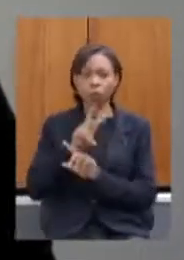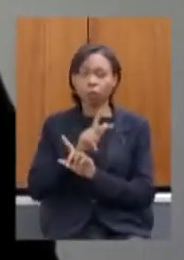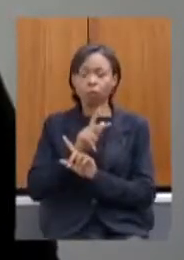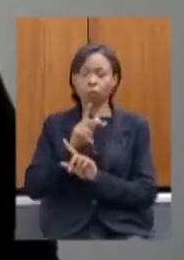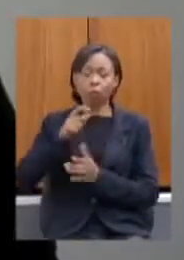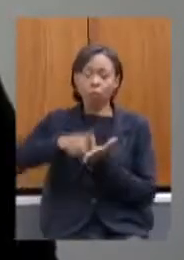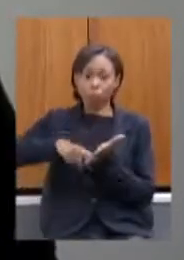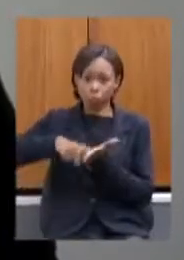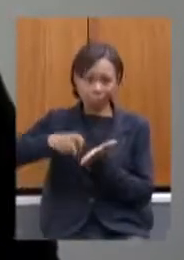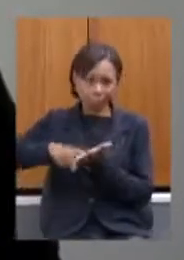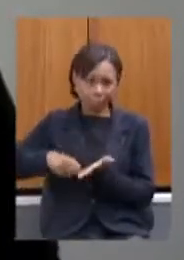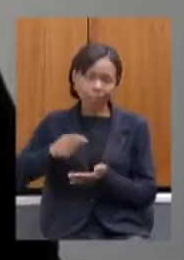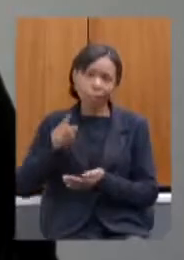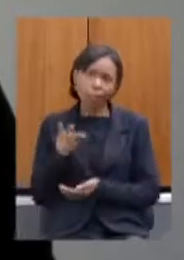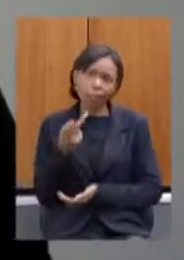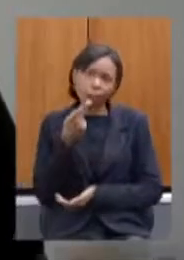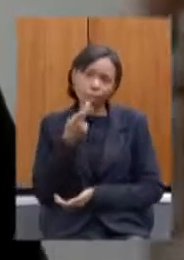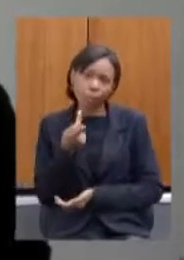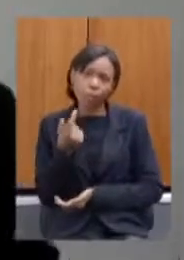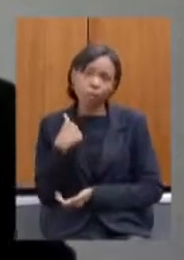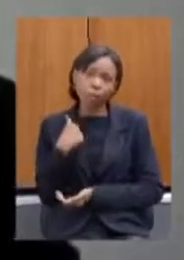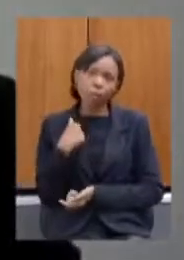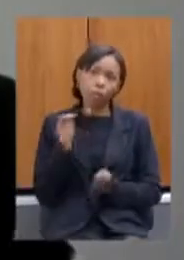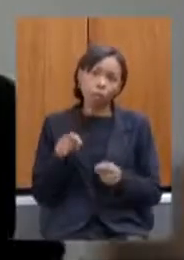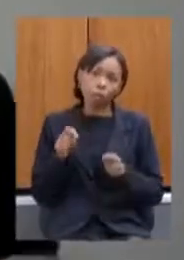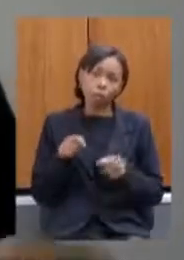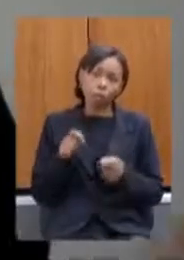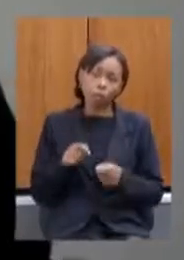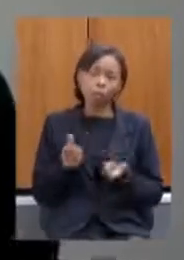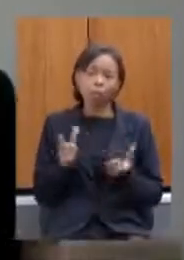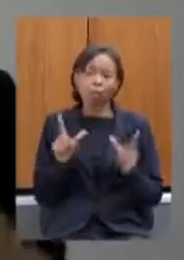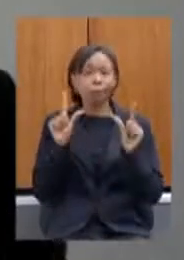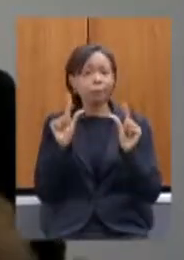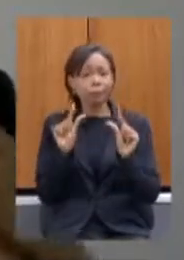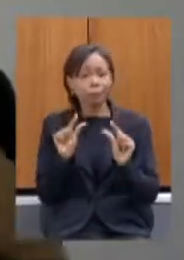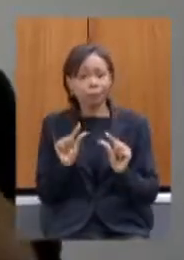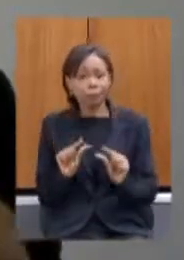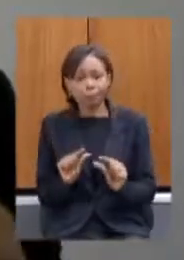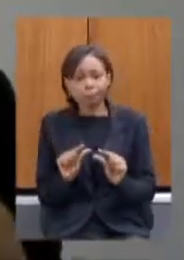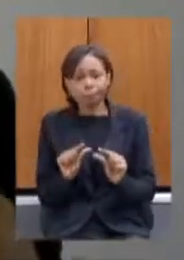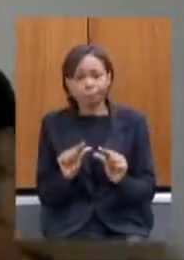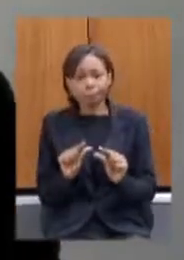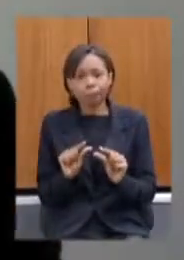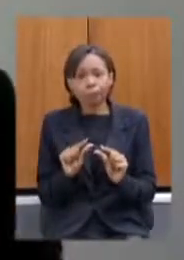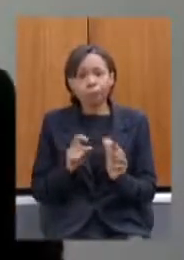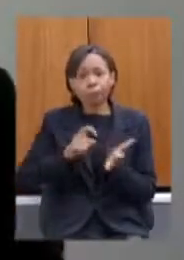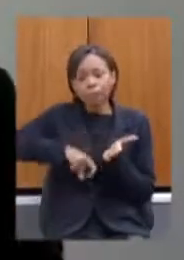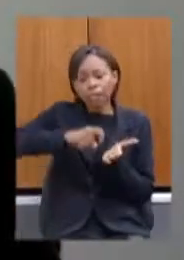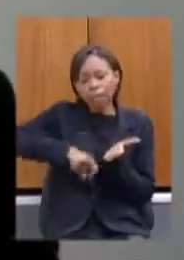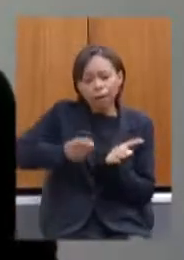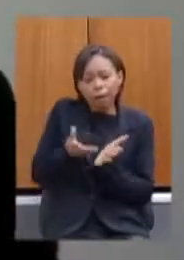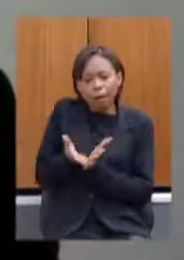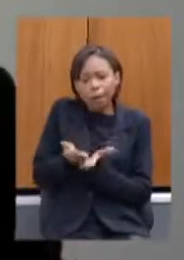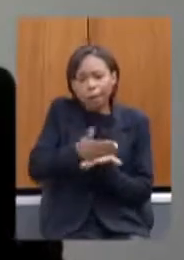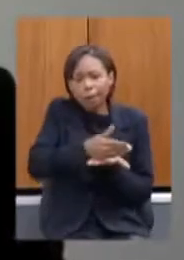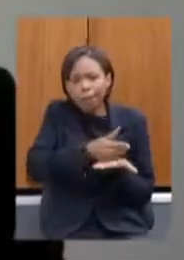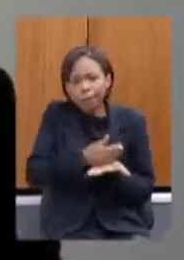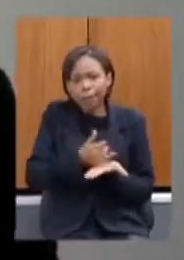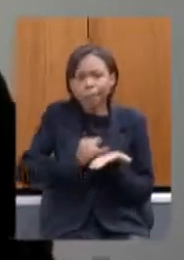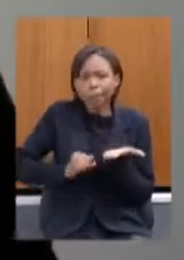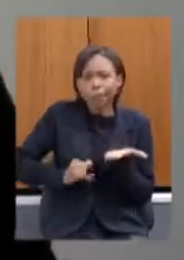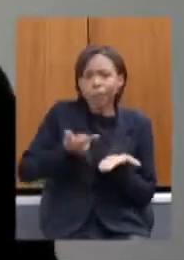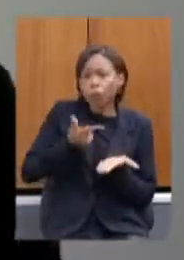eu tenho que fazer eu poderia reduzir a alíquota de importação de outro estado enfim